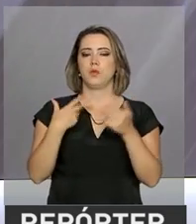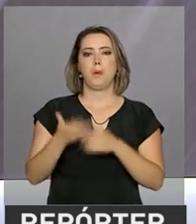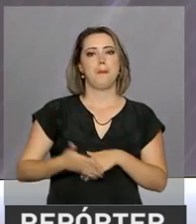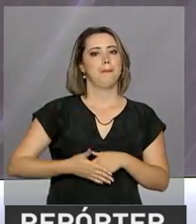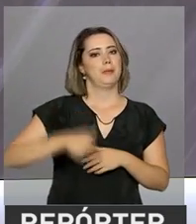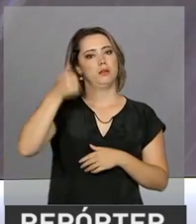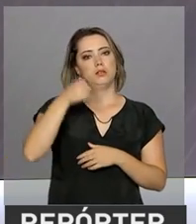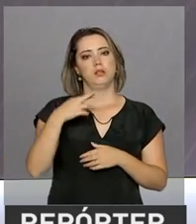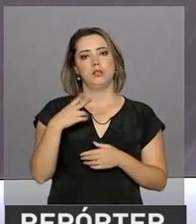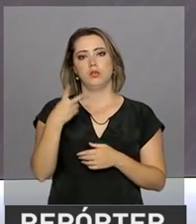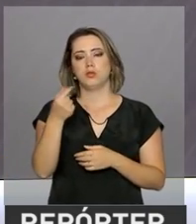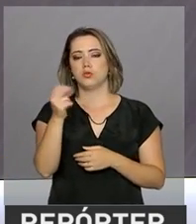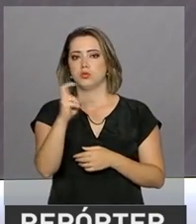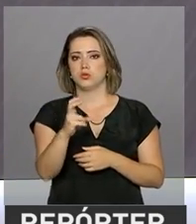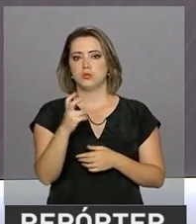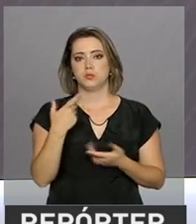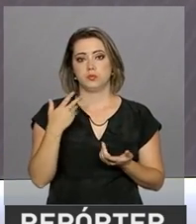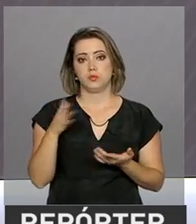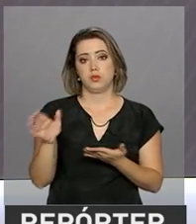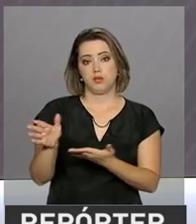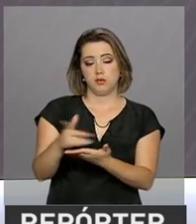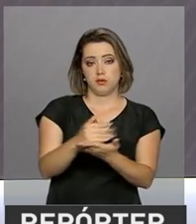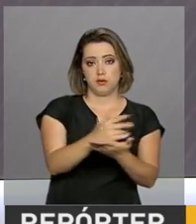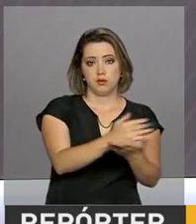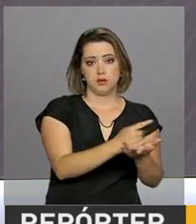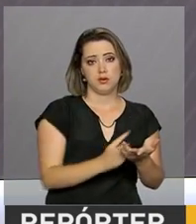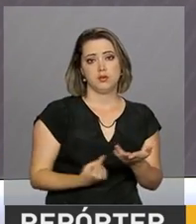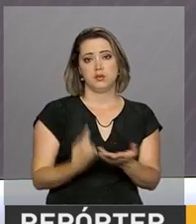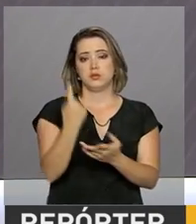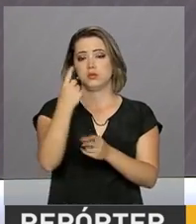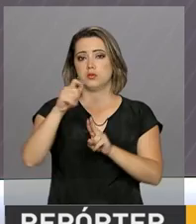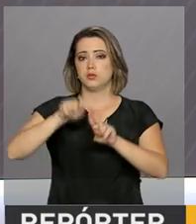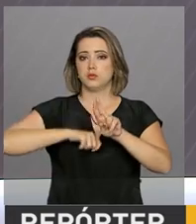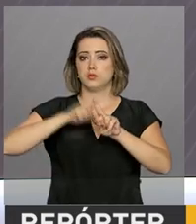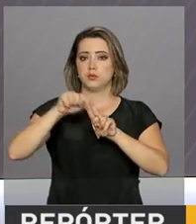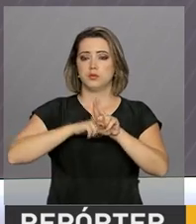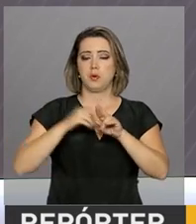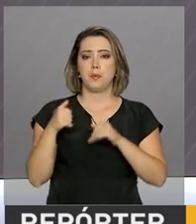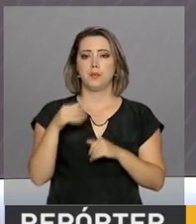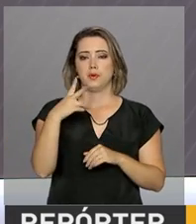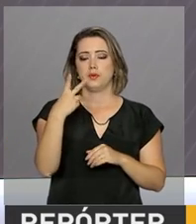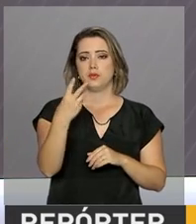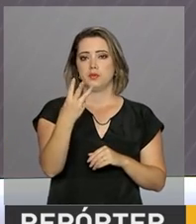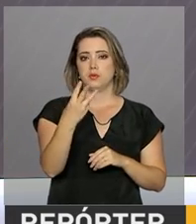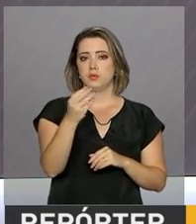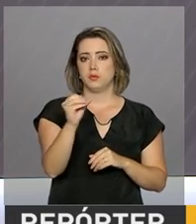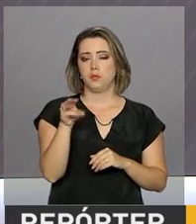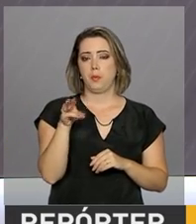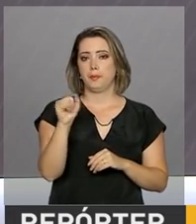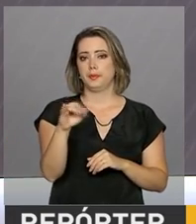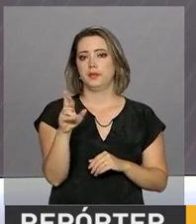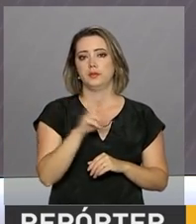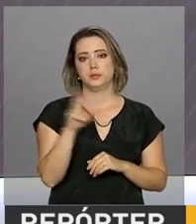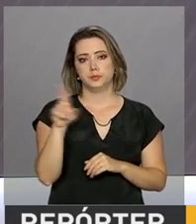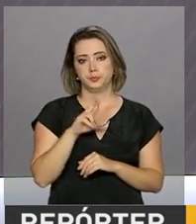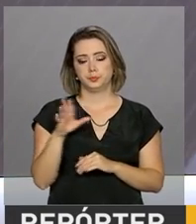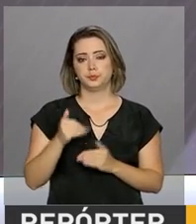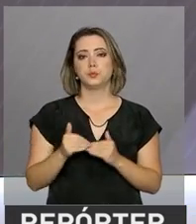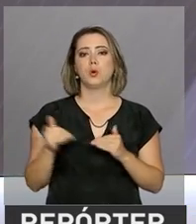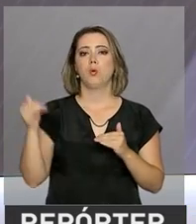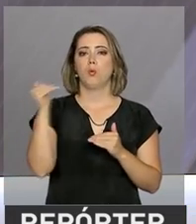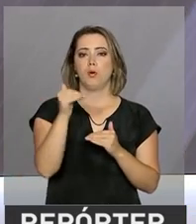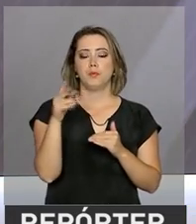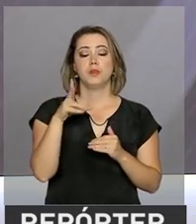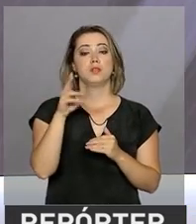de 2015. A arrecadação no primeiro bimestre do ano foi de mais de 230 bilhões de reais, um aumento